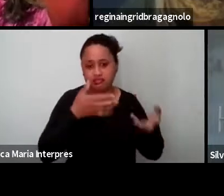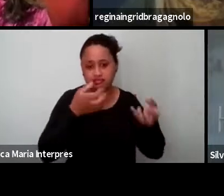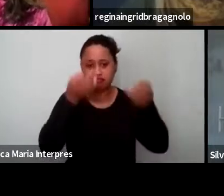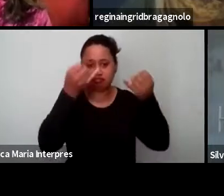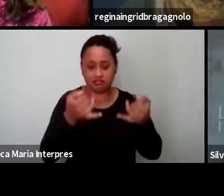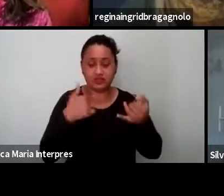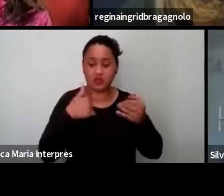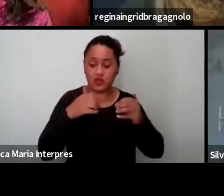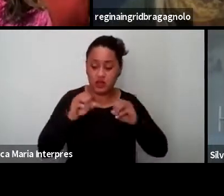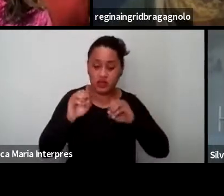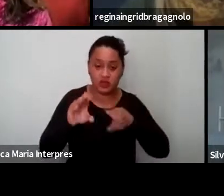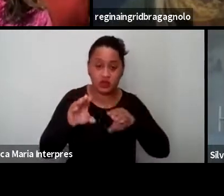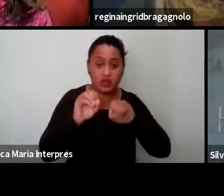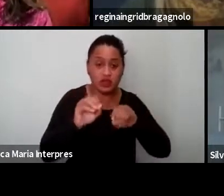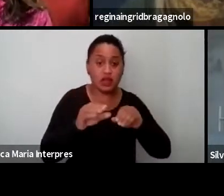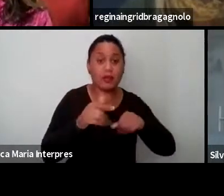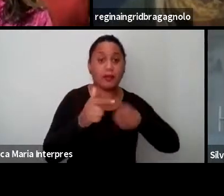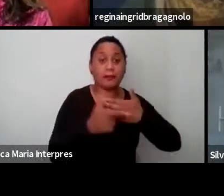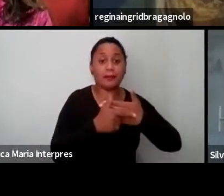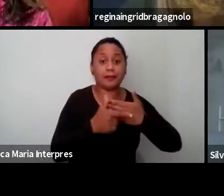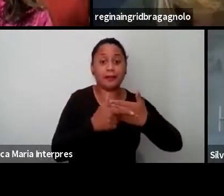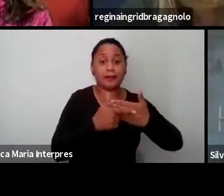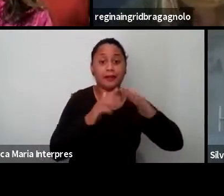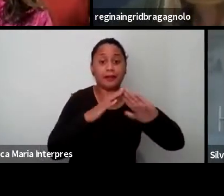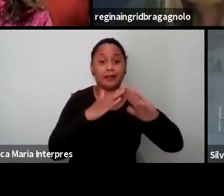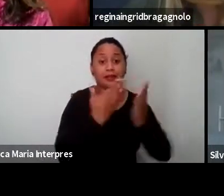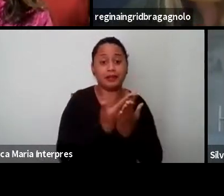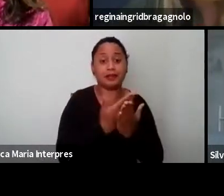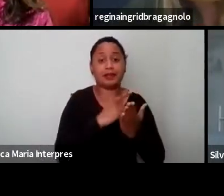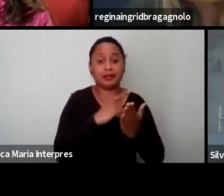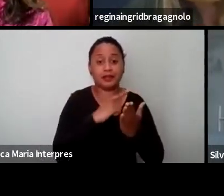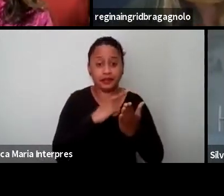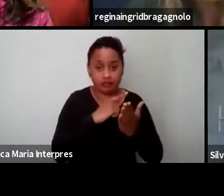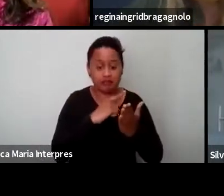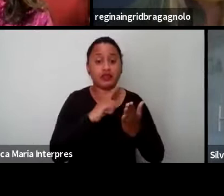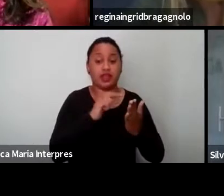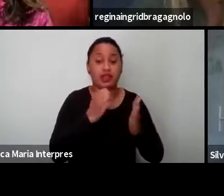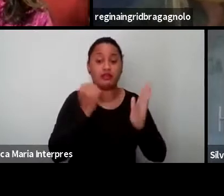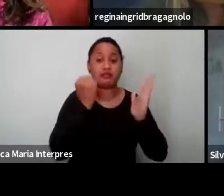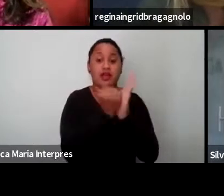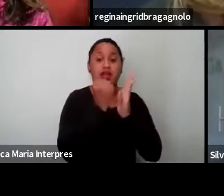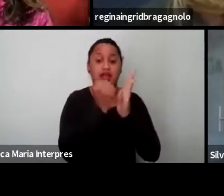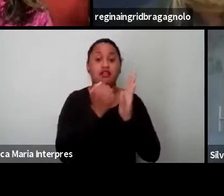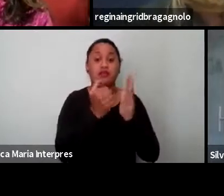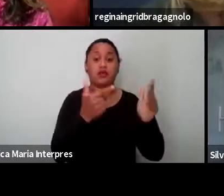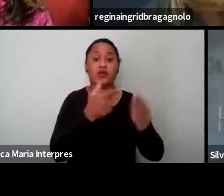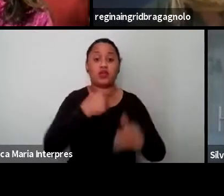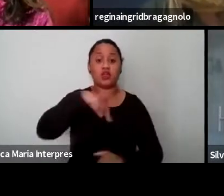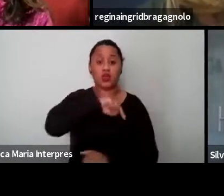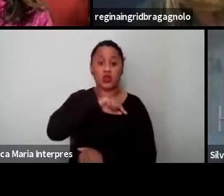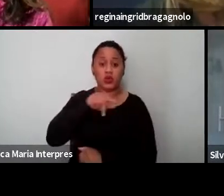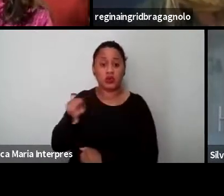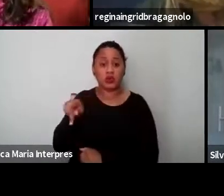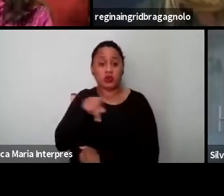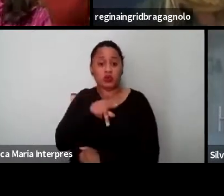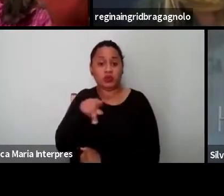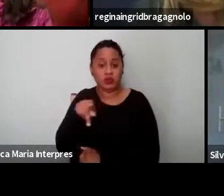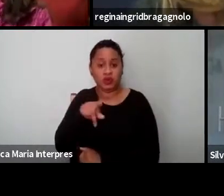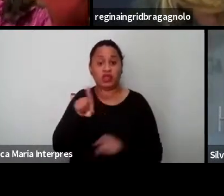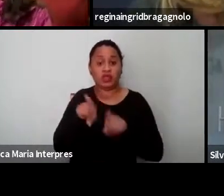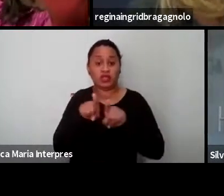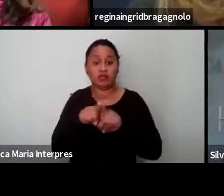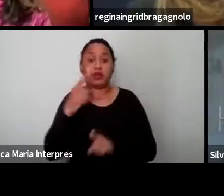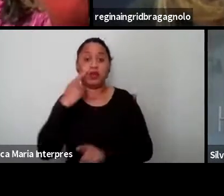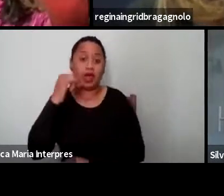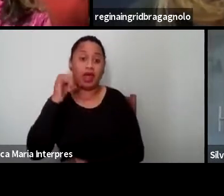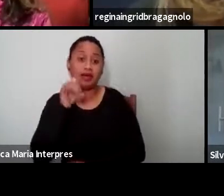ensinar, desse papel da escola que nesse lugar onde a gente está ele está tão marcado como algo que é nosso, do professor e do pai e da